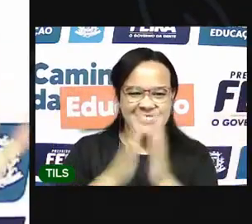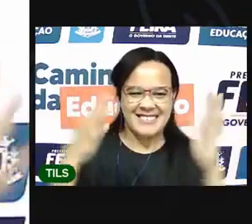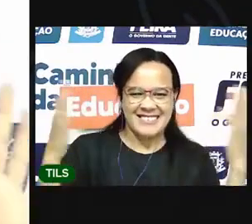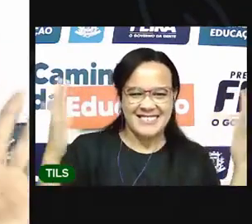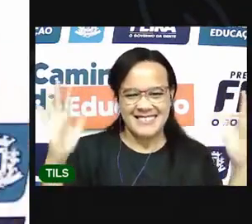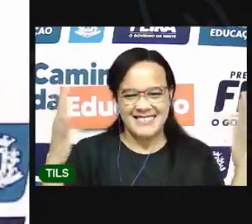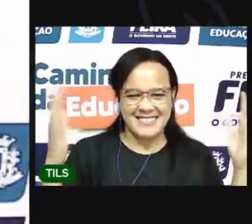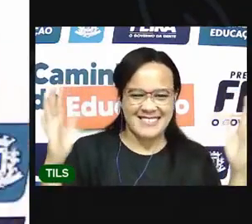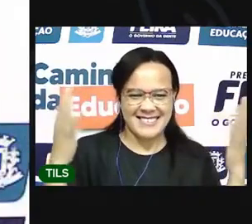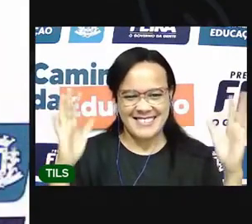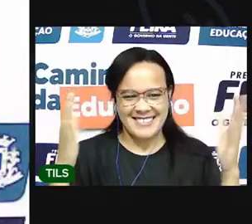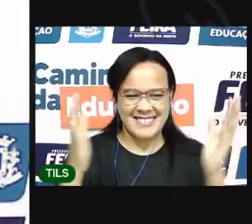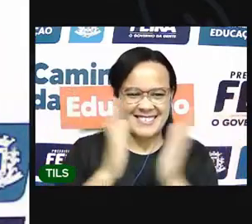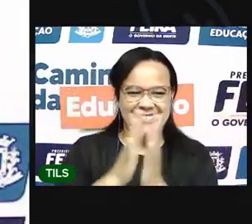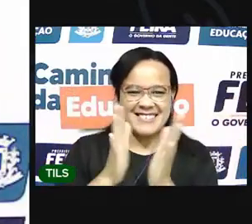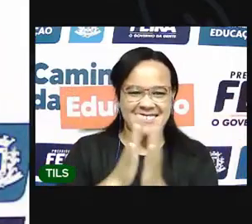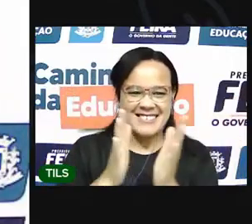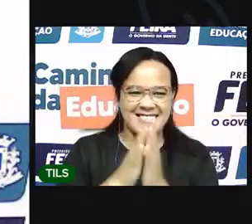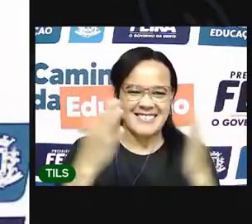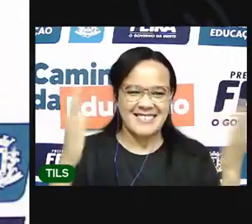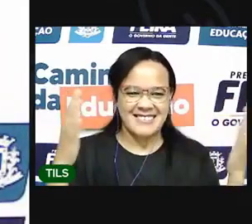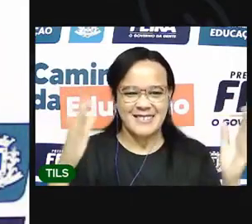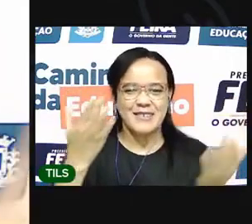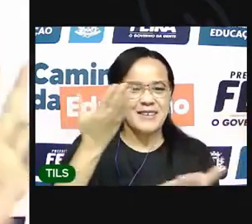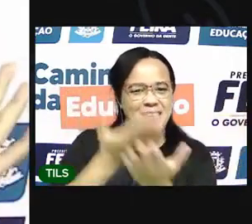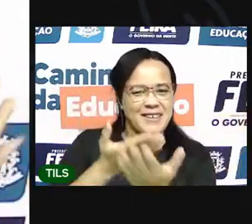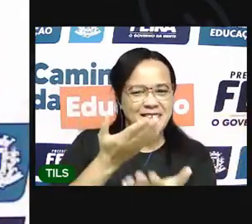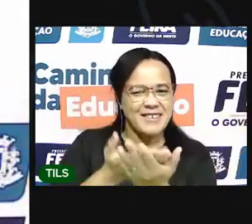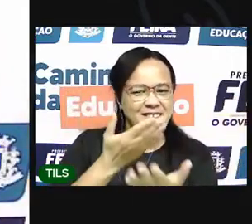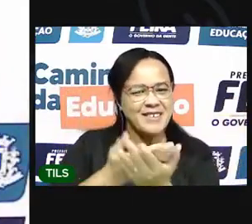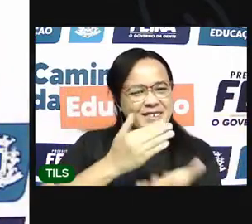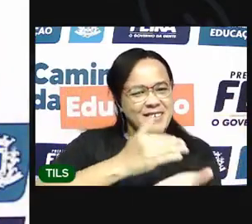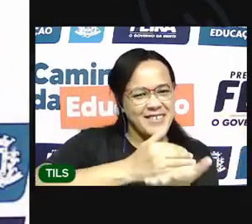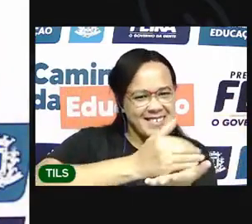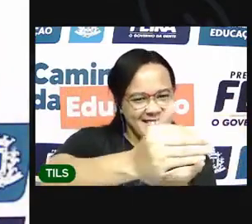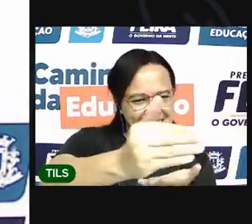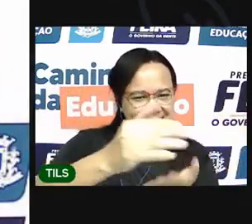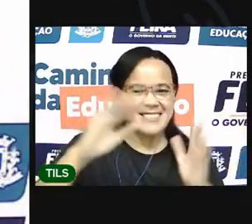xalalá. A aula vai começar!